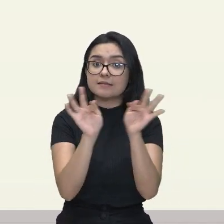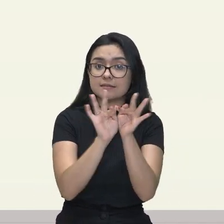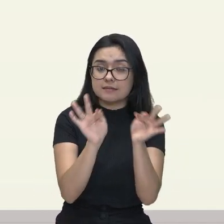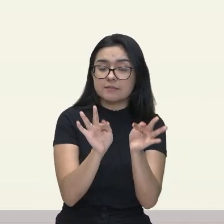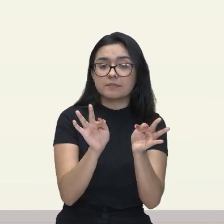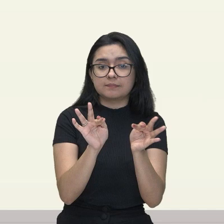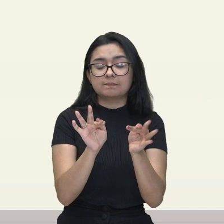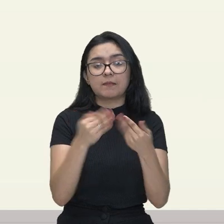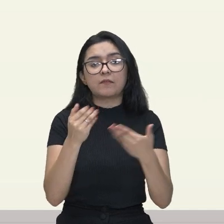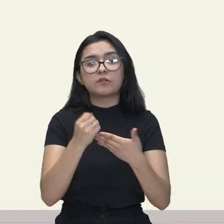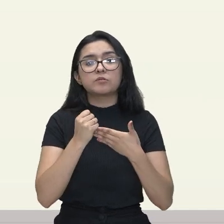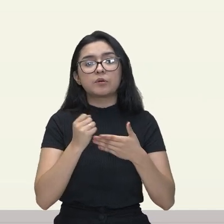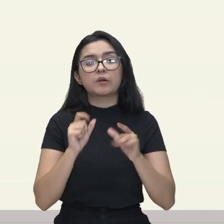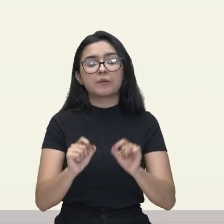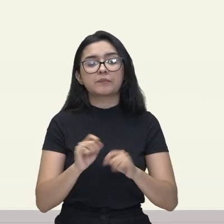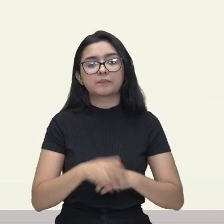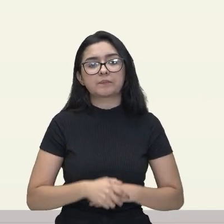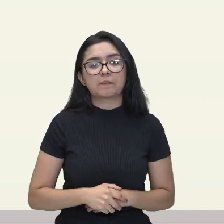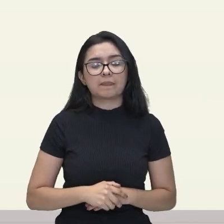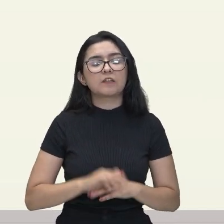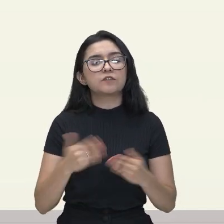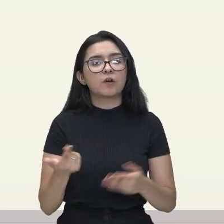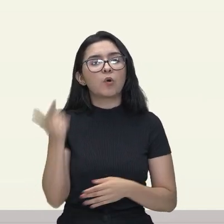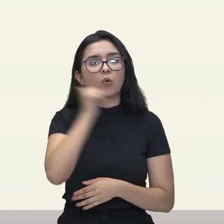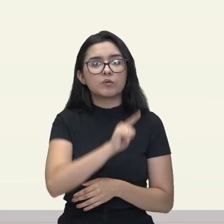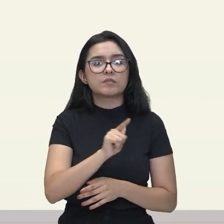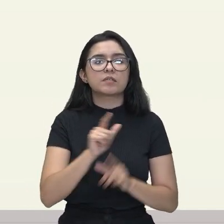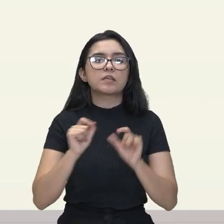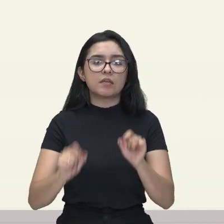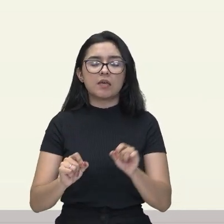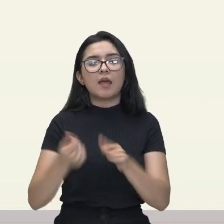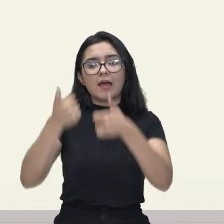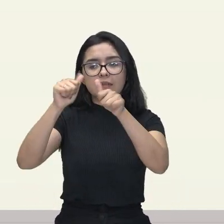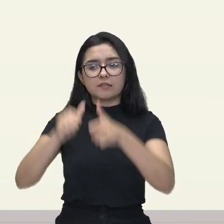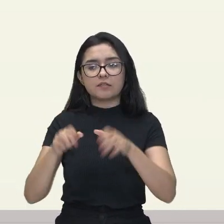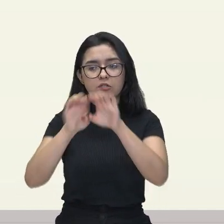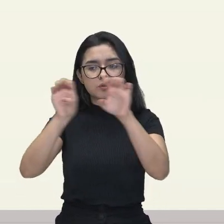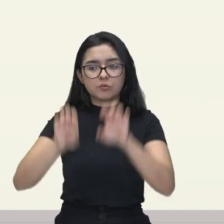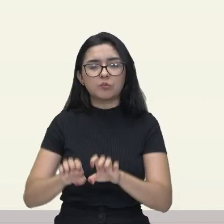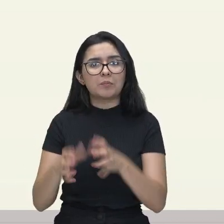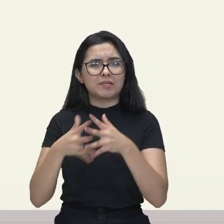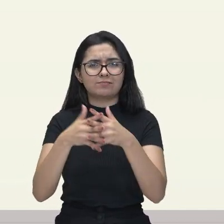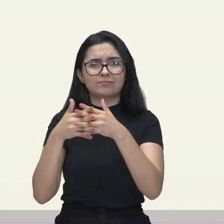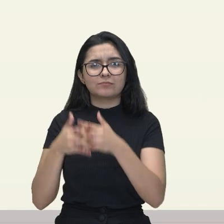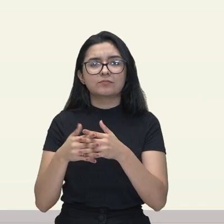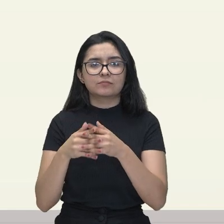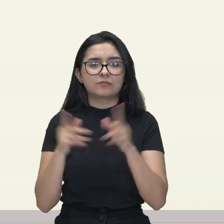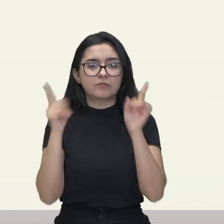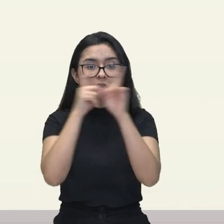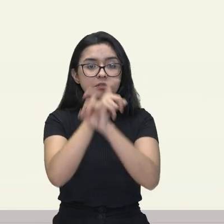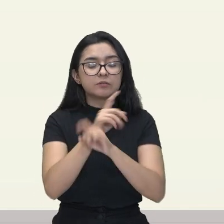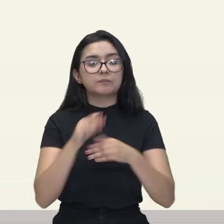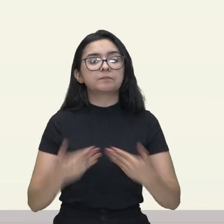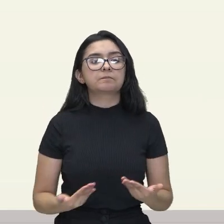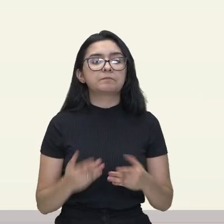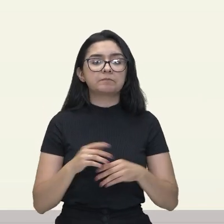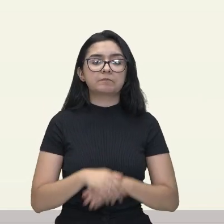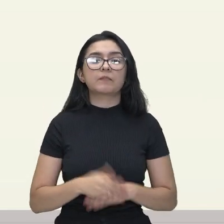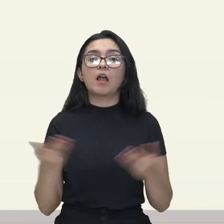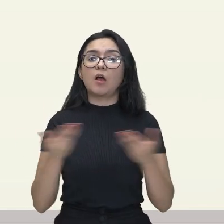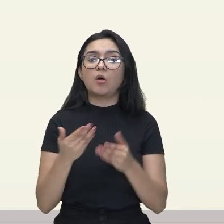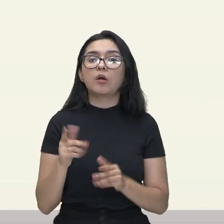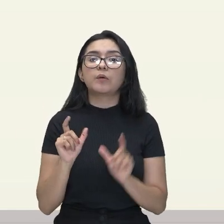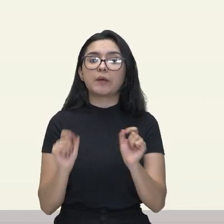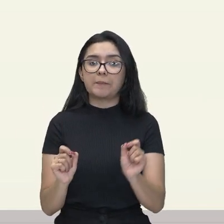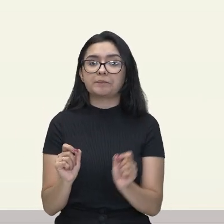ela vai servir também para análise das estruturas mais complexas, viu, gente? E o prefixo trans,